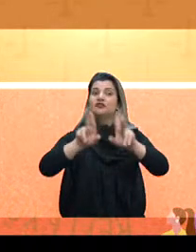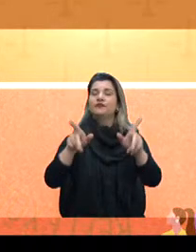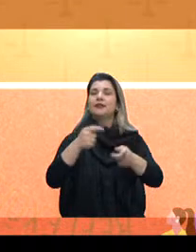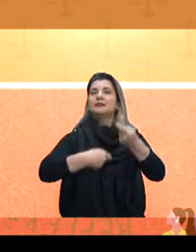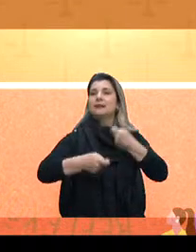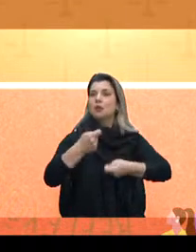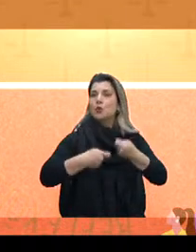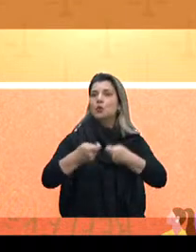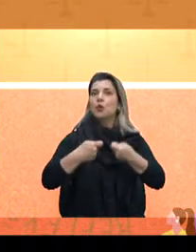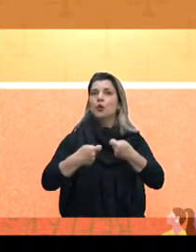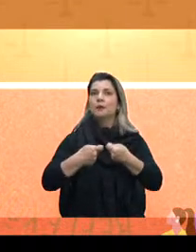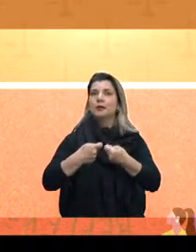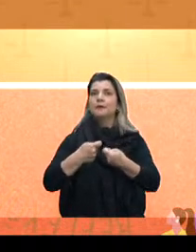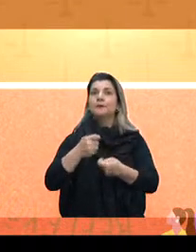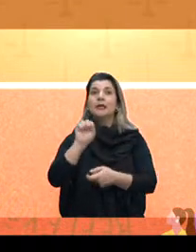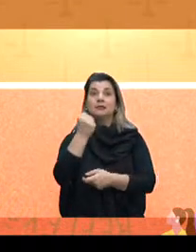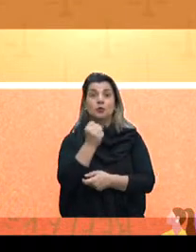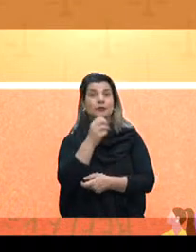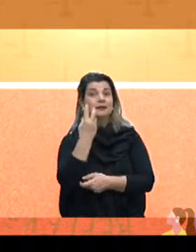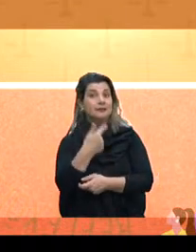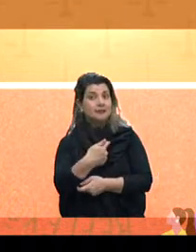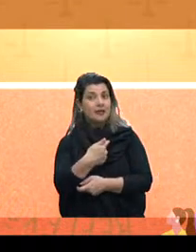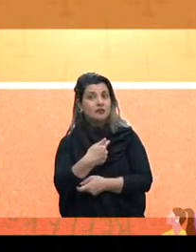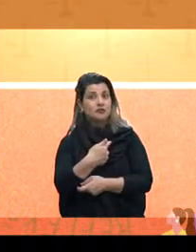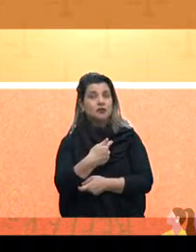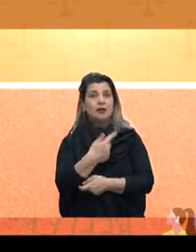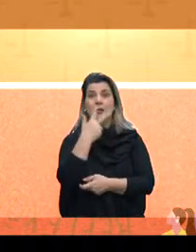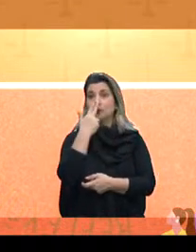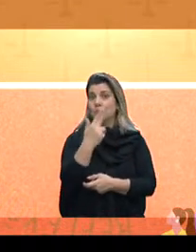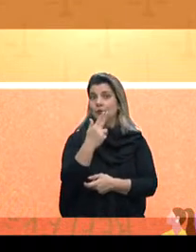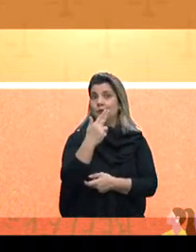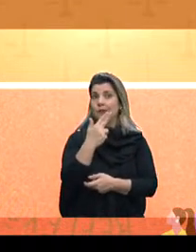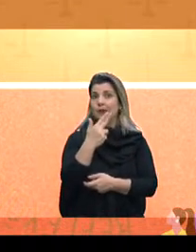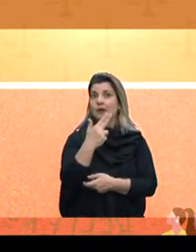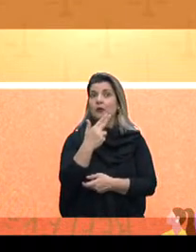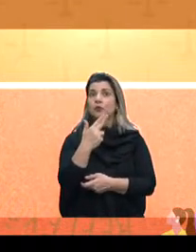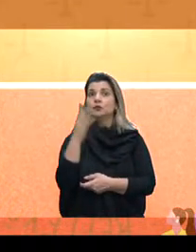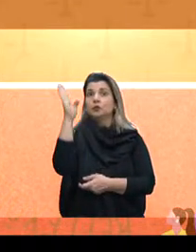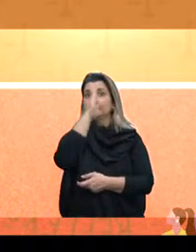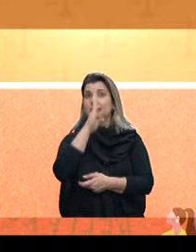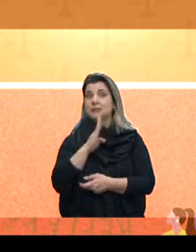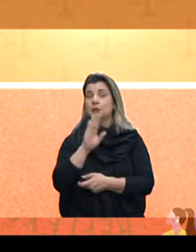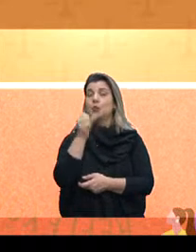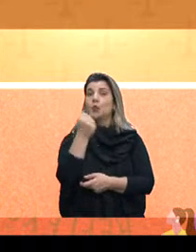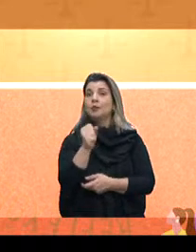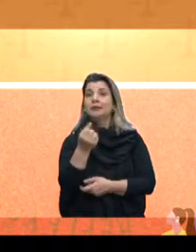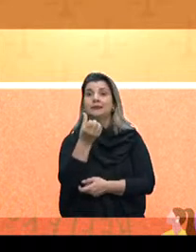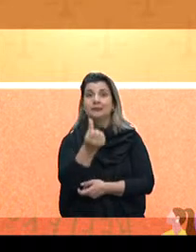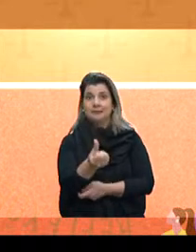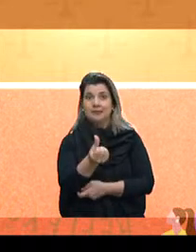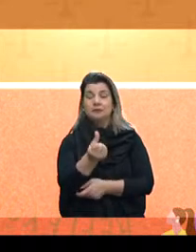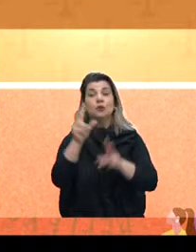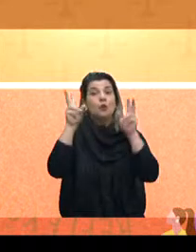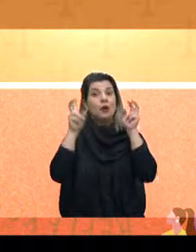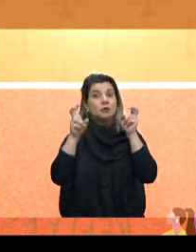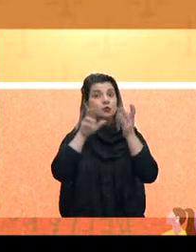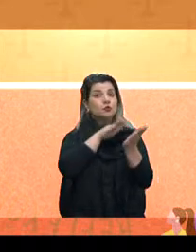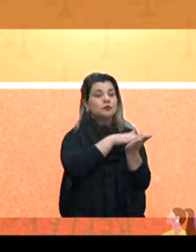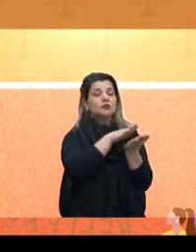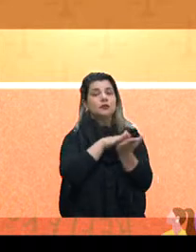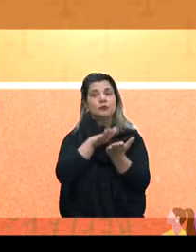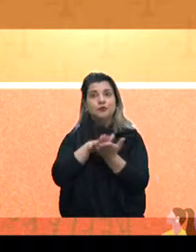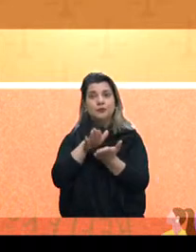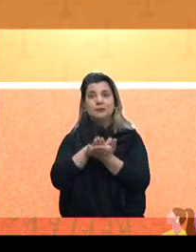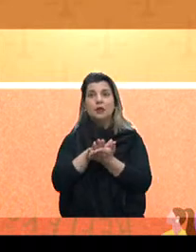Esse indicador de 87%, ele é similar no Brasil, 86%. Então, o tema da distribuição de renda